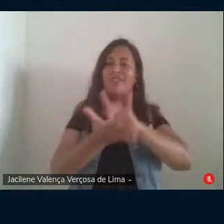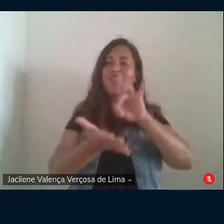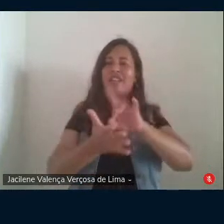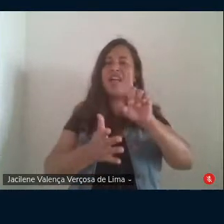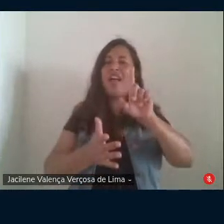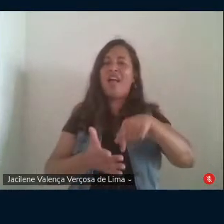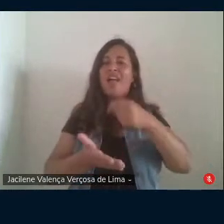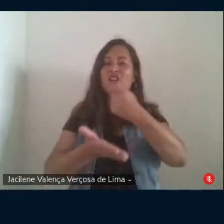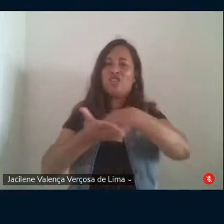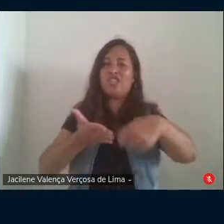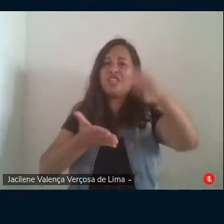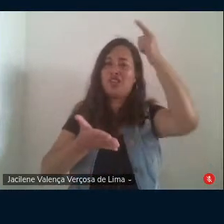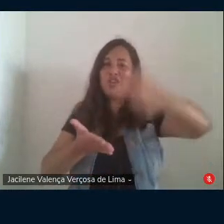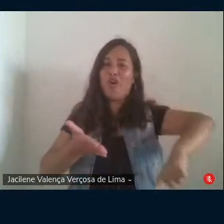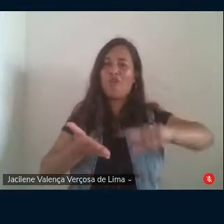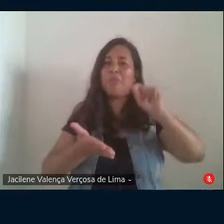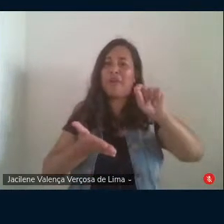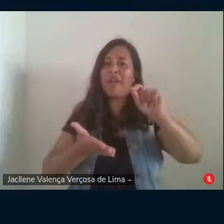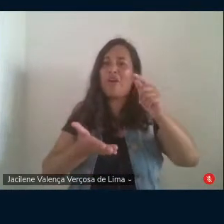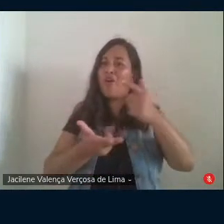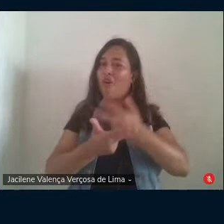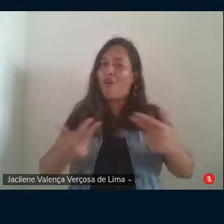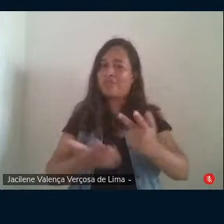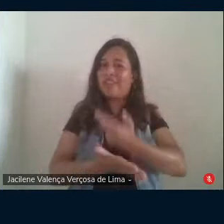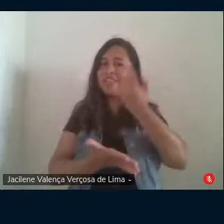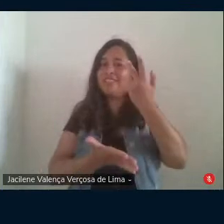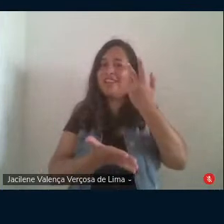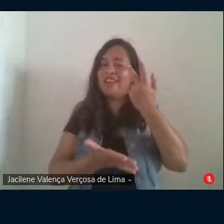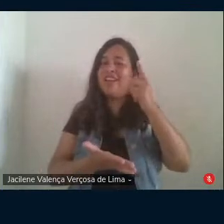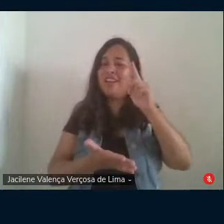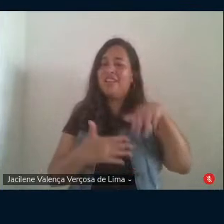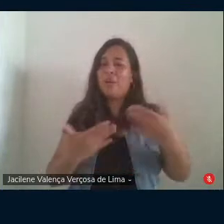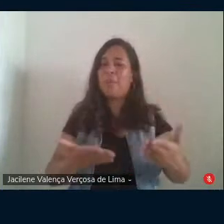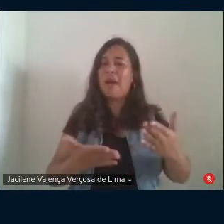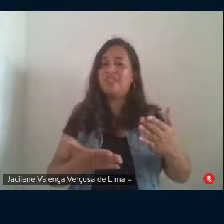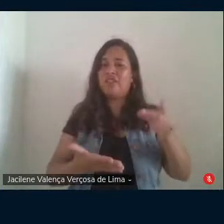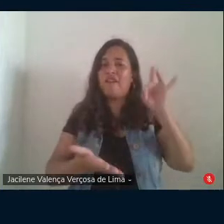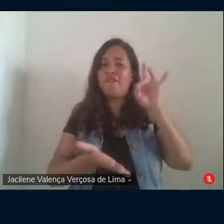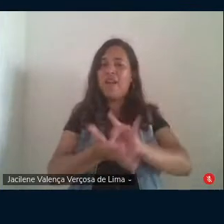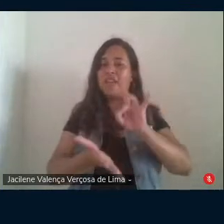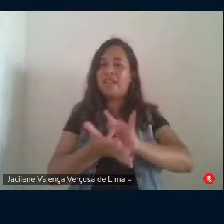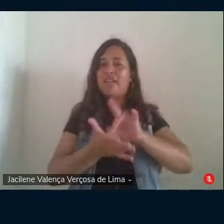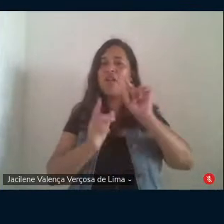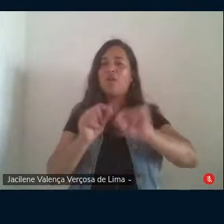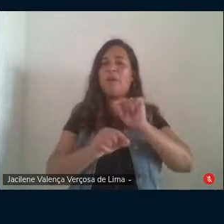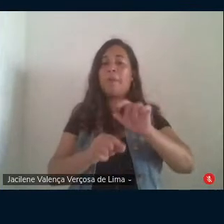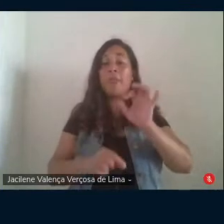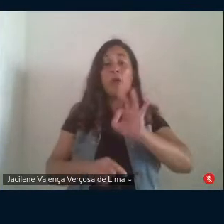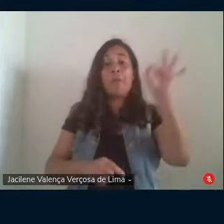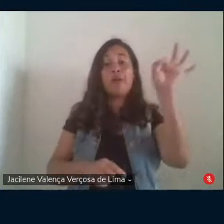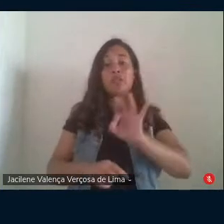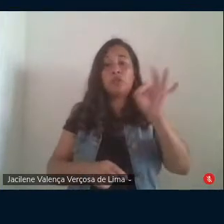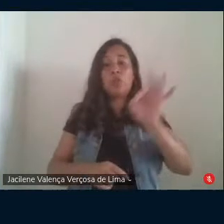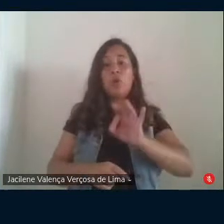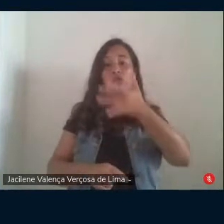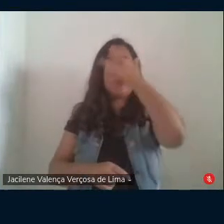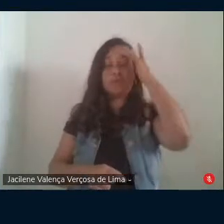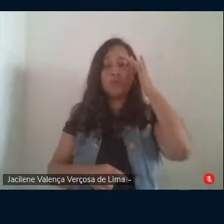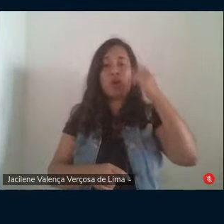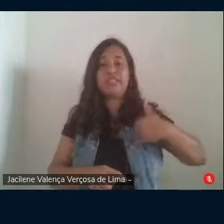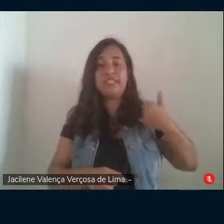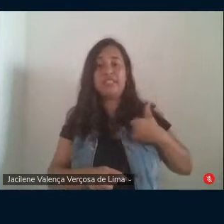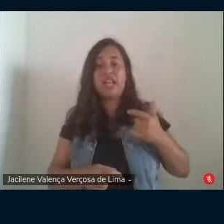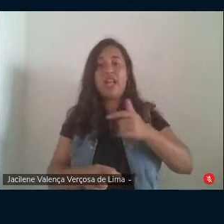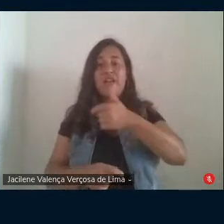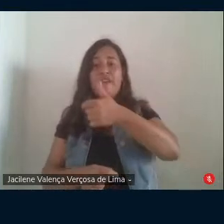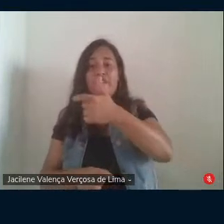reescrita para fazer juiz ao fato uma versão mais fidedigna seria o percentual de pessoas da faixa etária 25